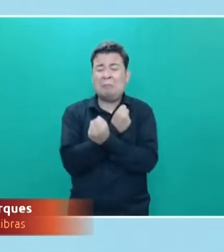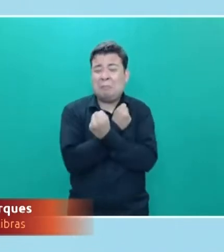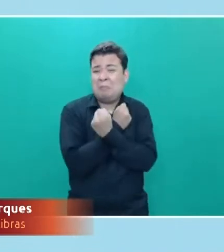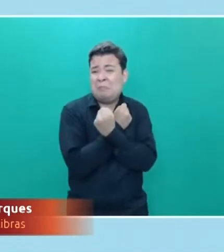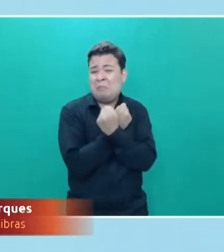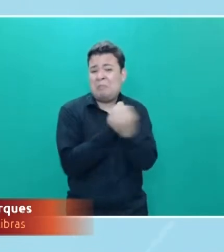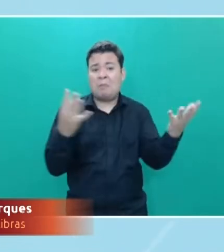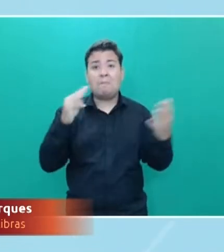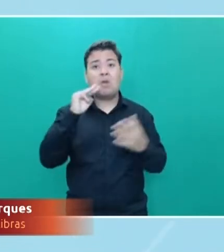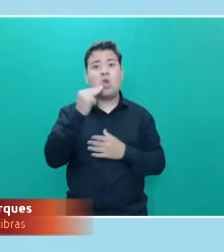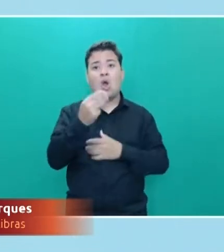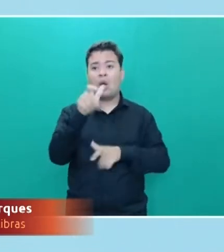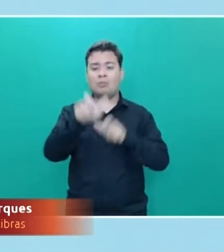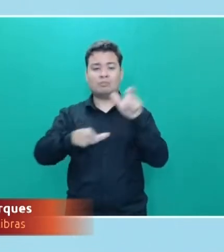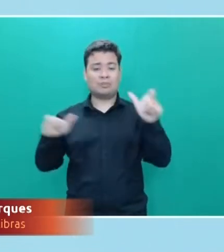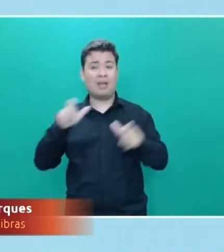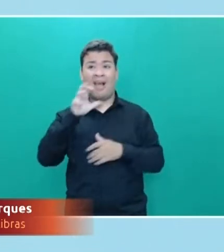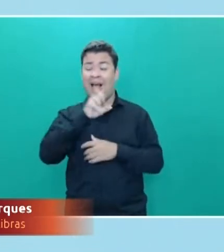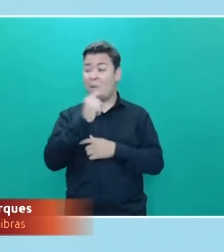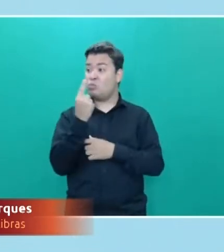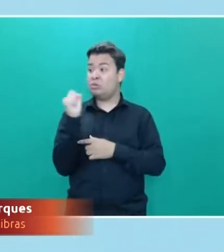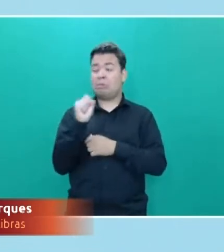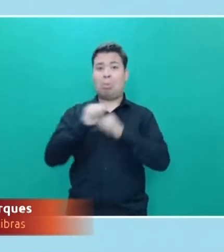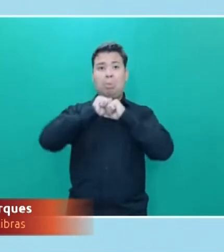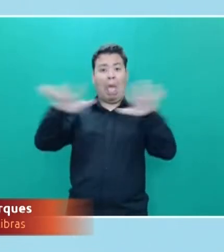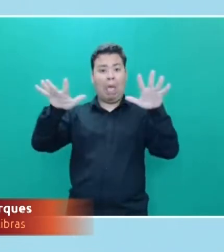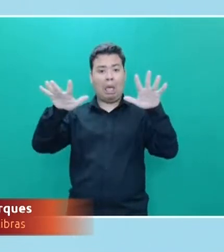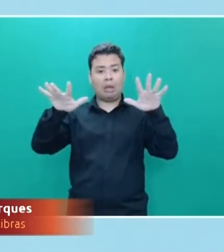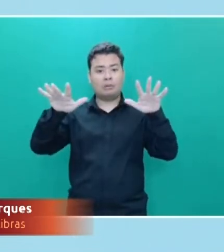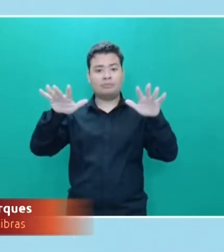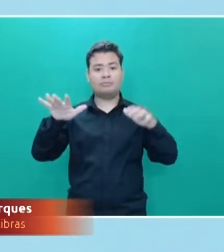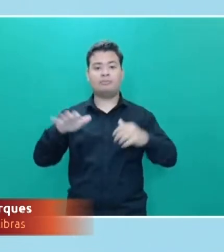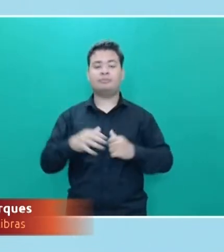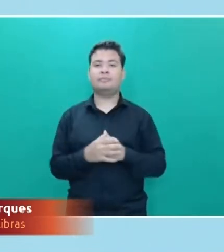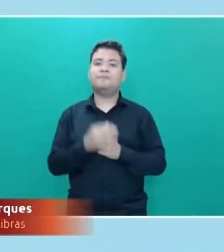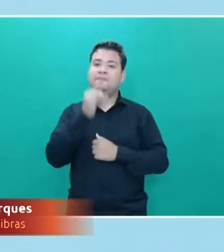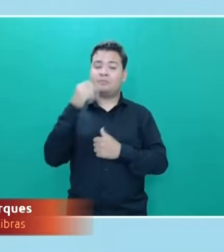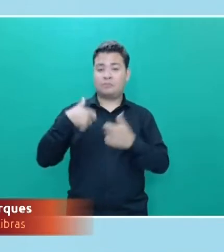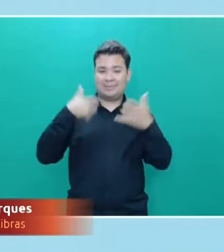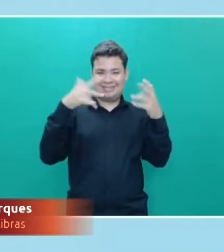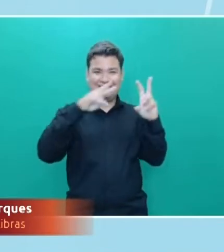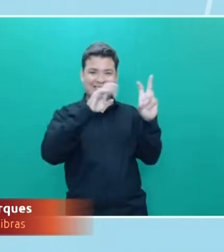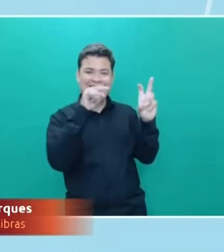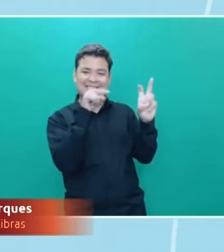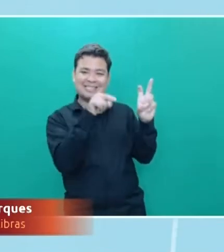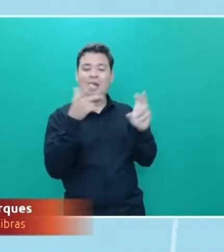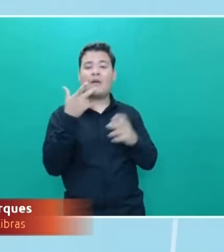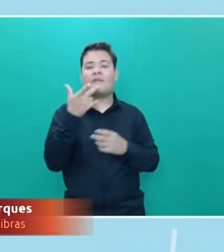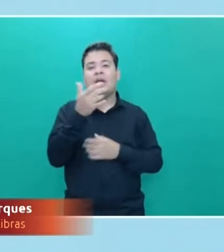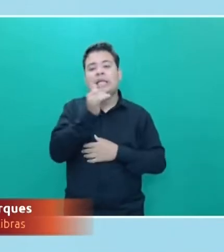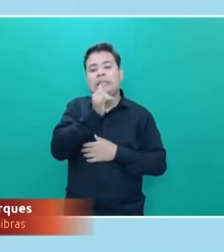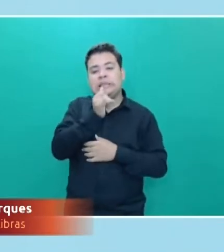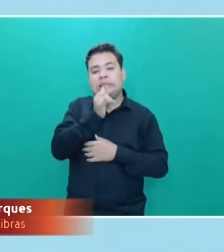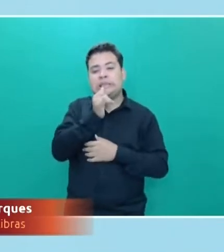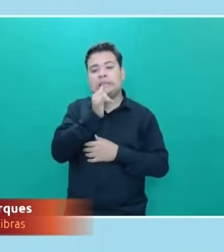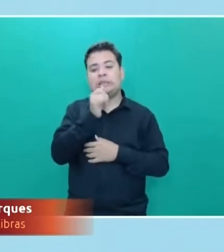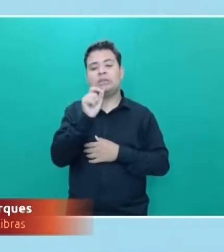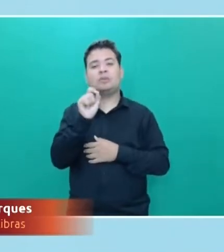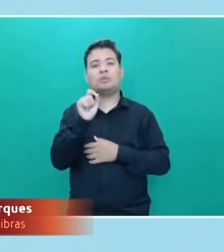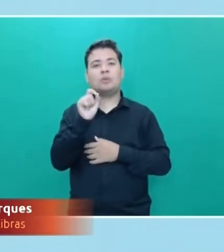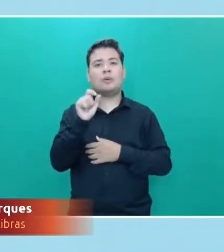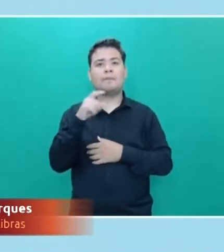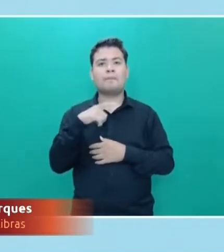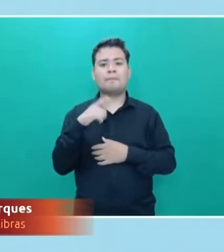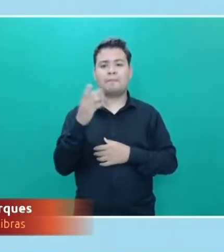segundos, né? Eu sempre costumo, quando eu vou falar sobre esse tema, citar o exemplo, por exemplo, da notícia,